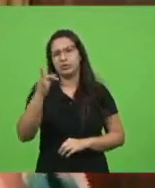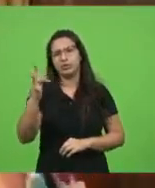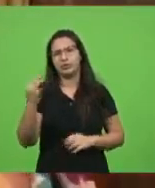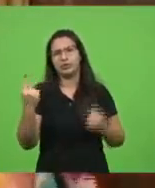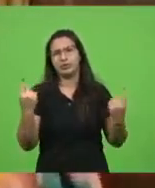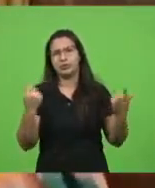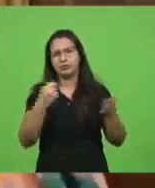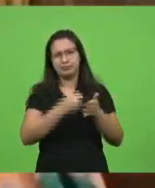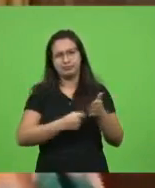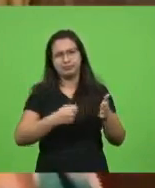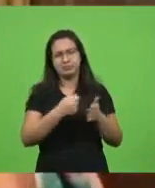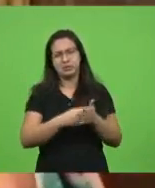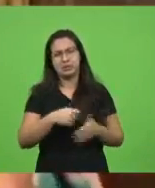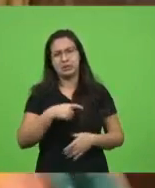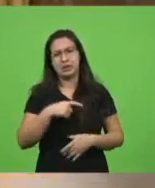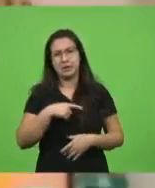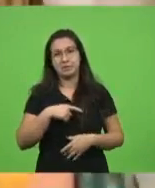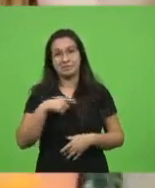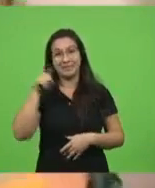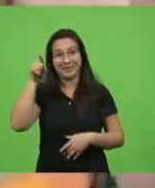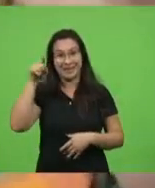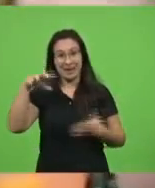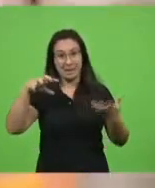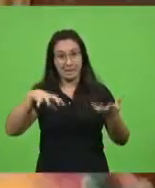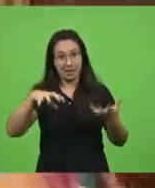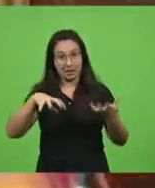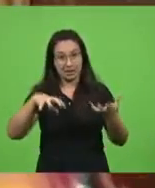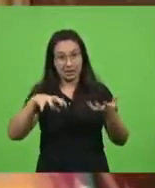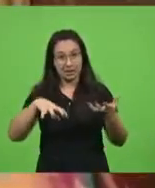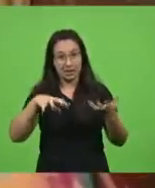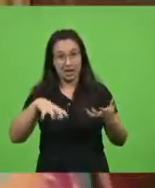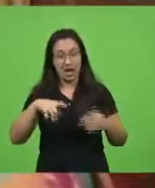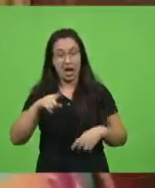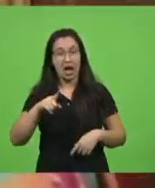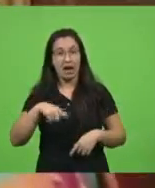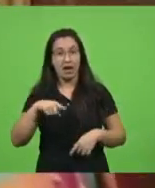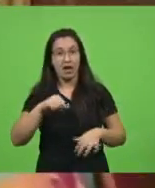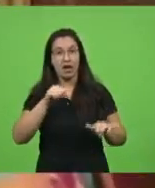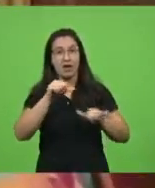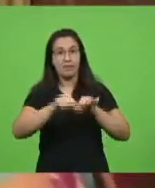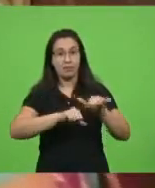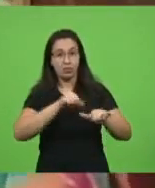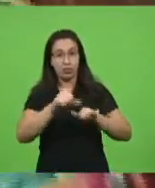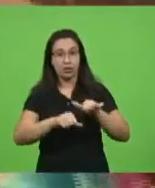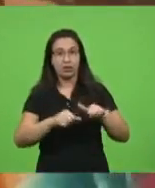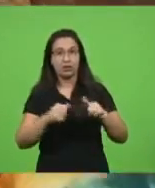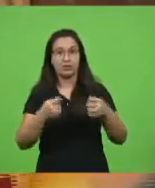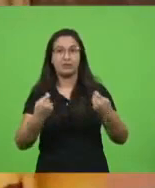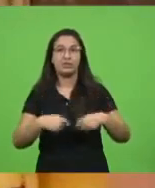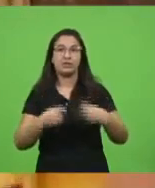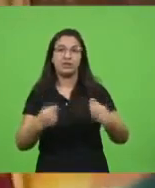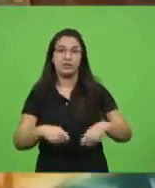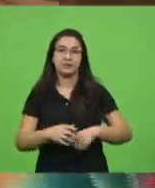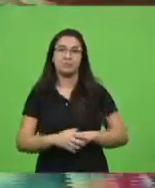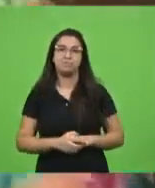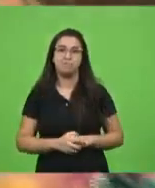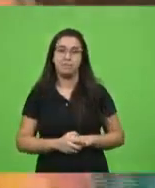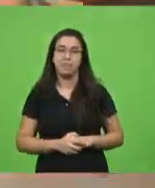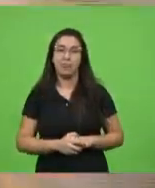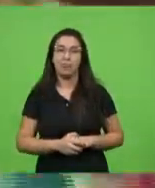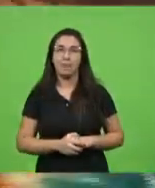lá em Brasília, no Congresso Nacional, onde as mudanças fundamentais precisam ser feitas. e nós vamos